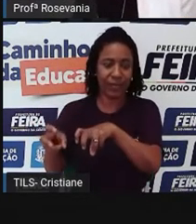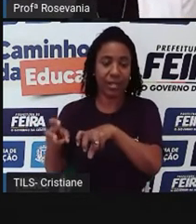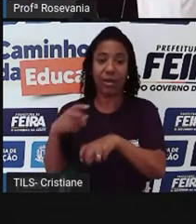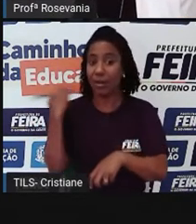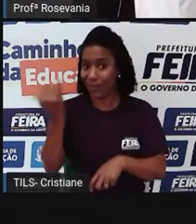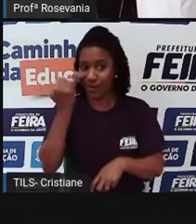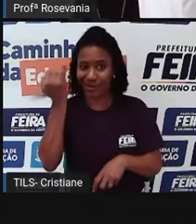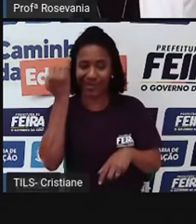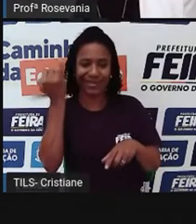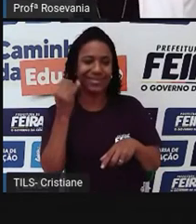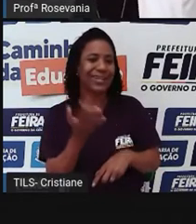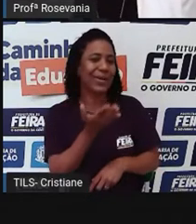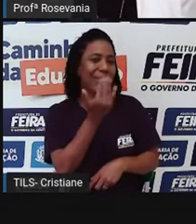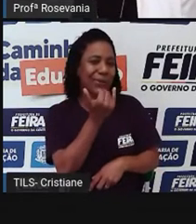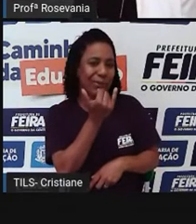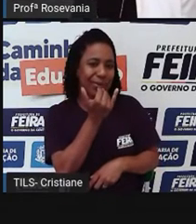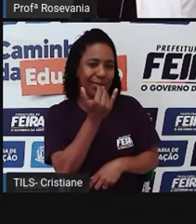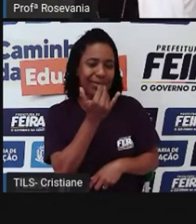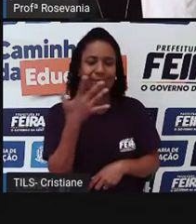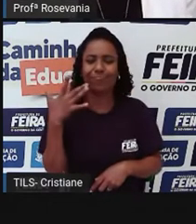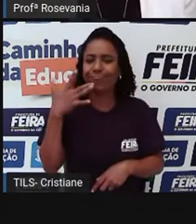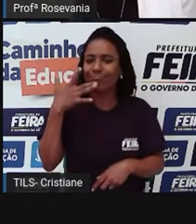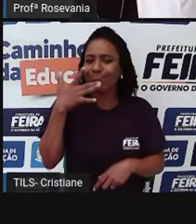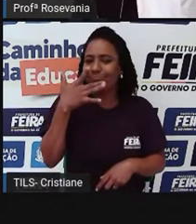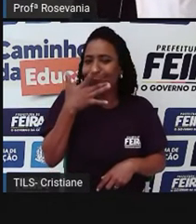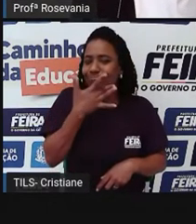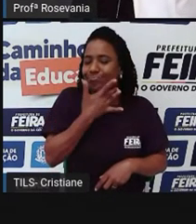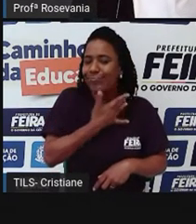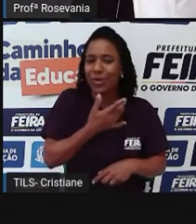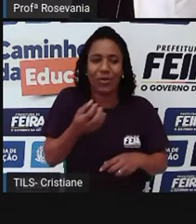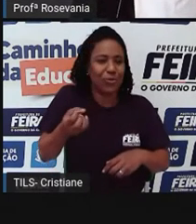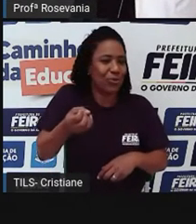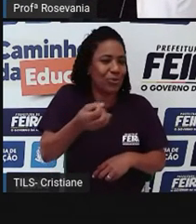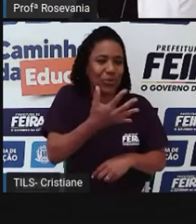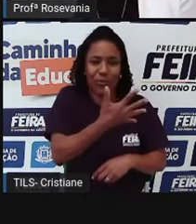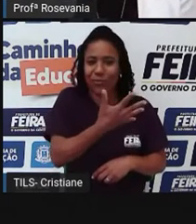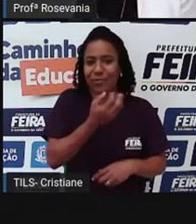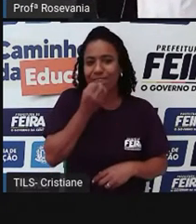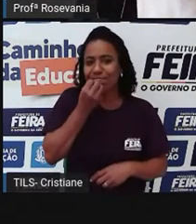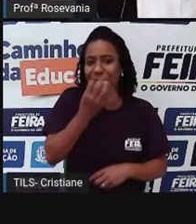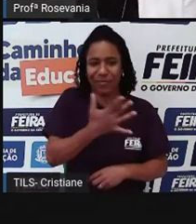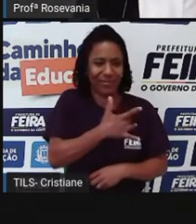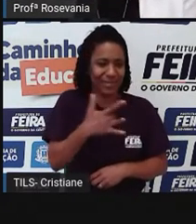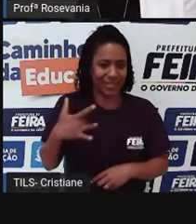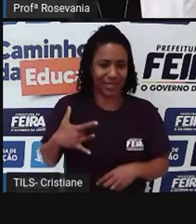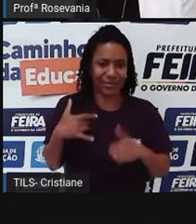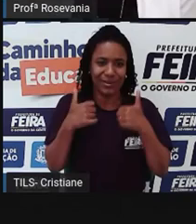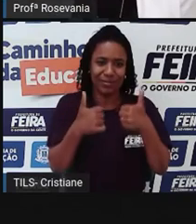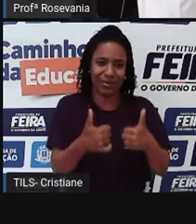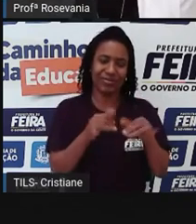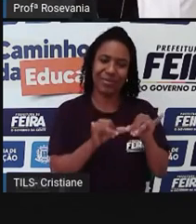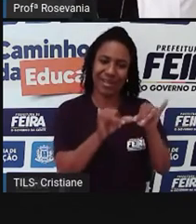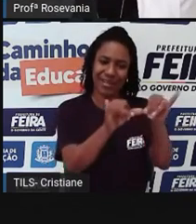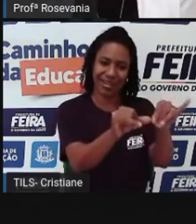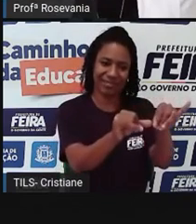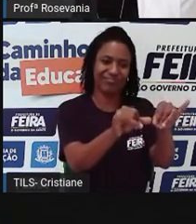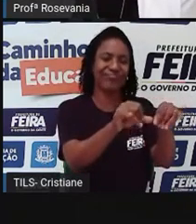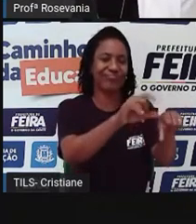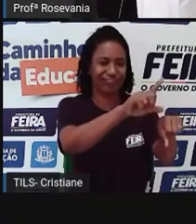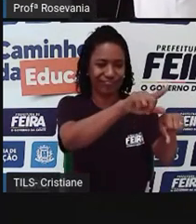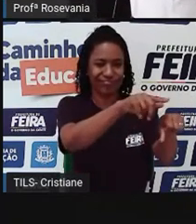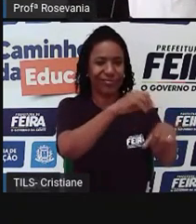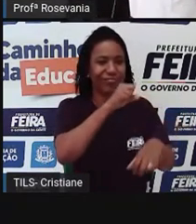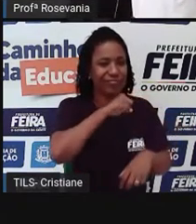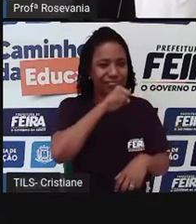possa consumir no mesmo dia sem ter aquela característica de muitos dias no supermercado, como os outros, como eu já falei anteriormente, né.